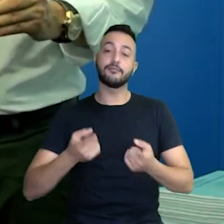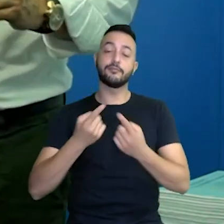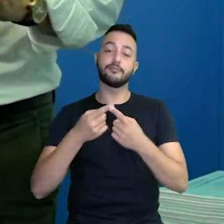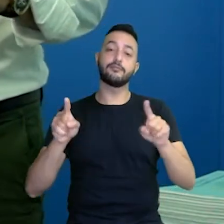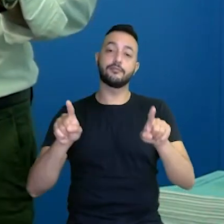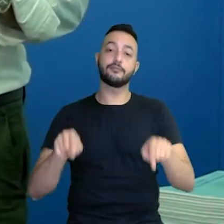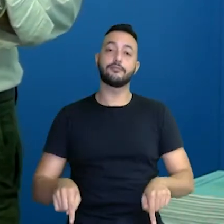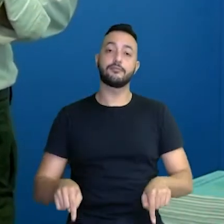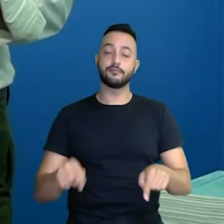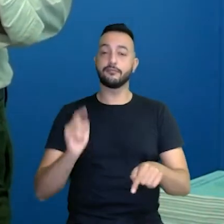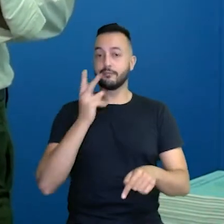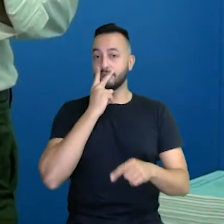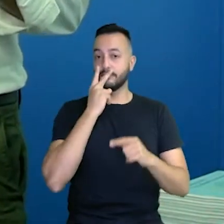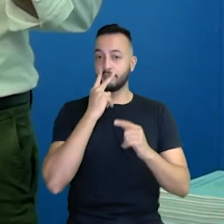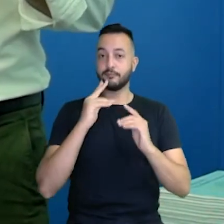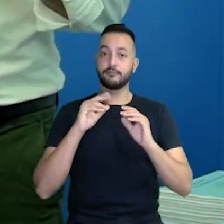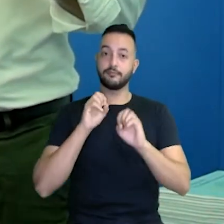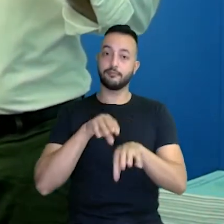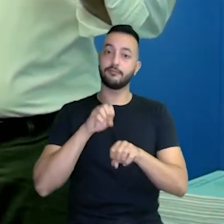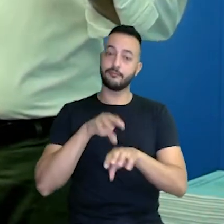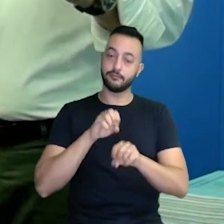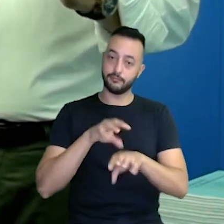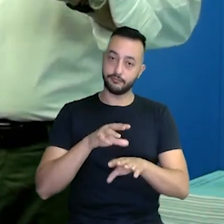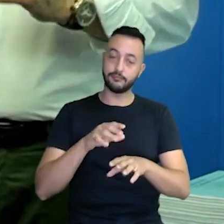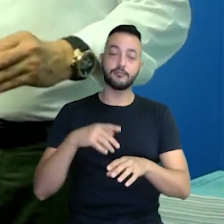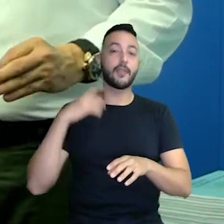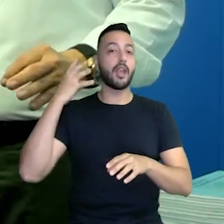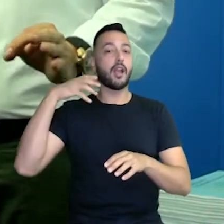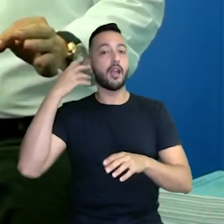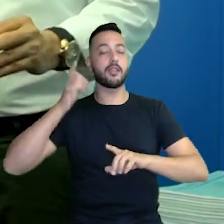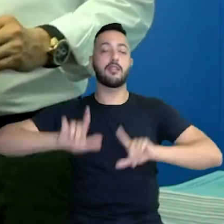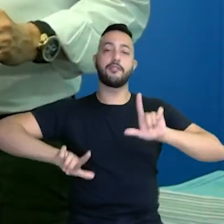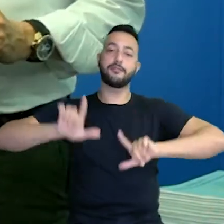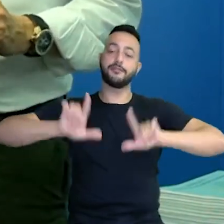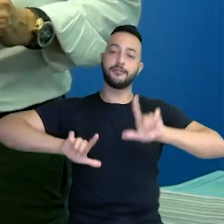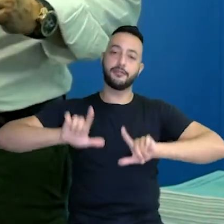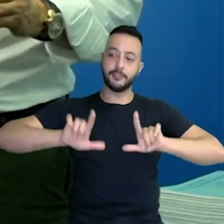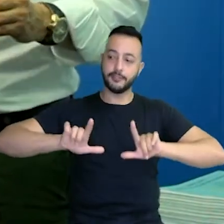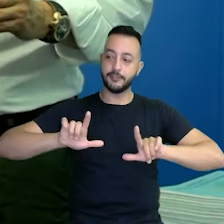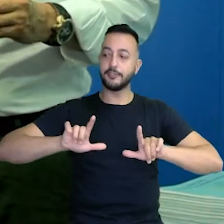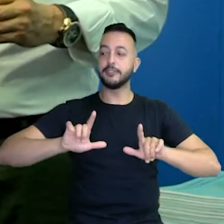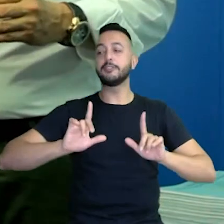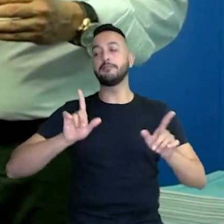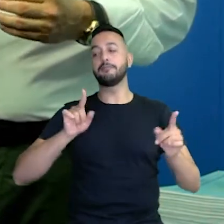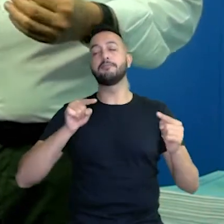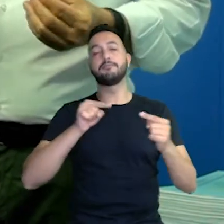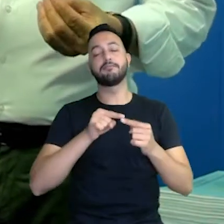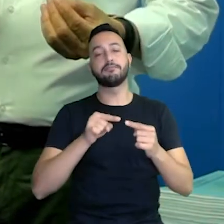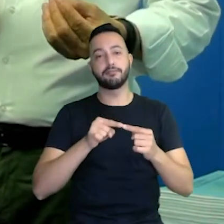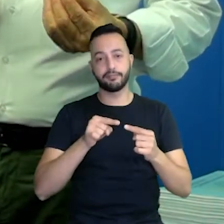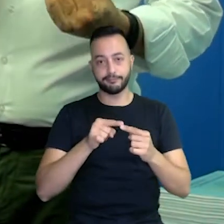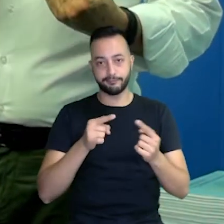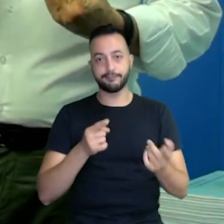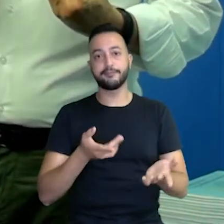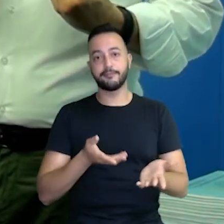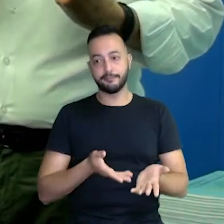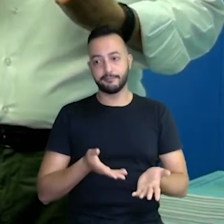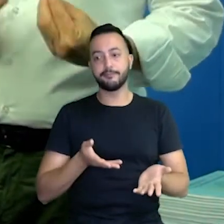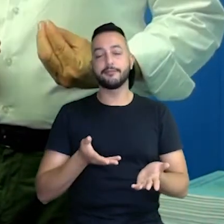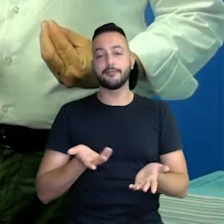projeto, Vitória Ensina nas ondas do rádio e da TV, e que gerou aí essa